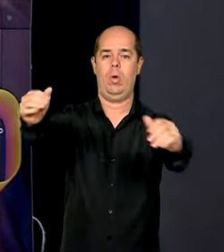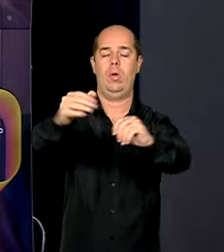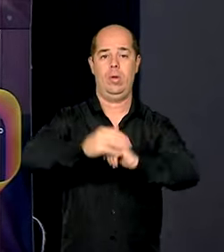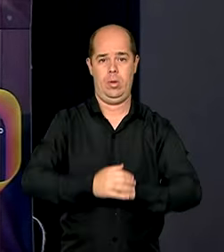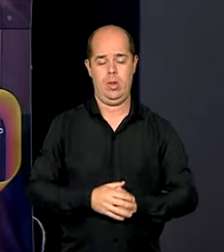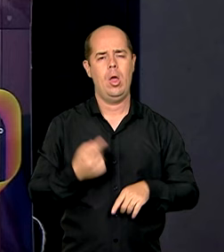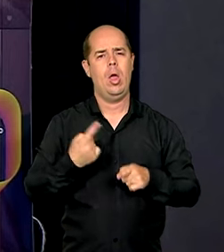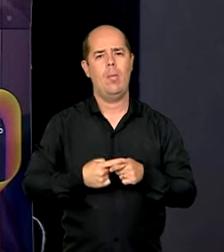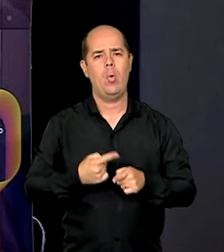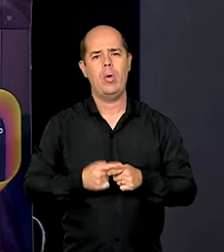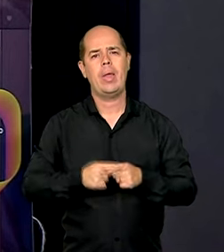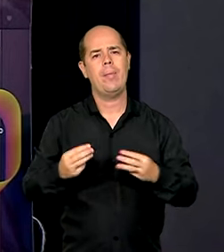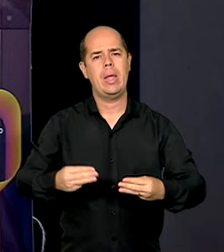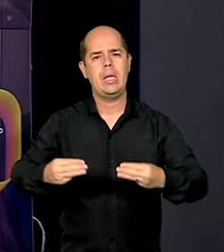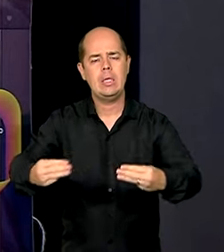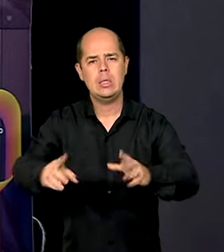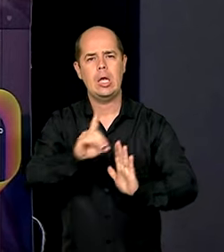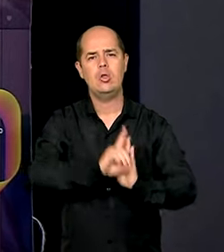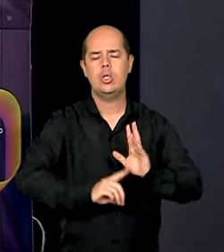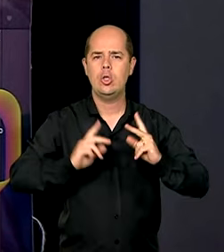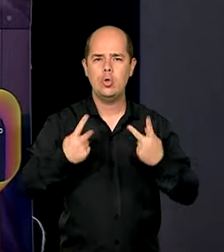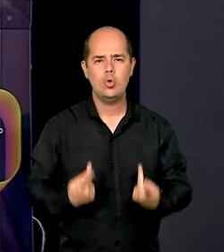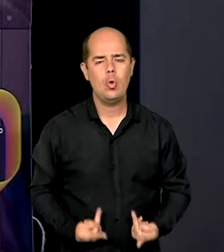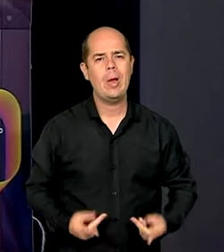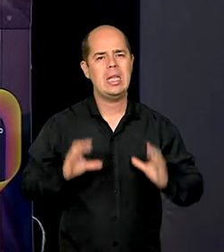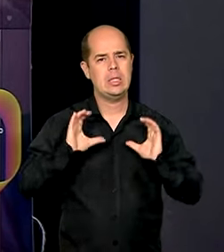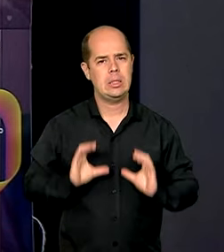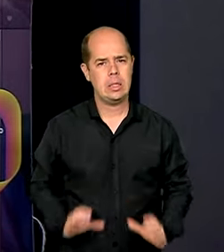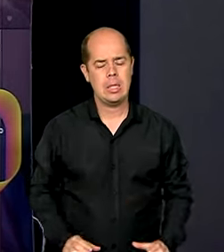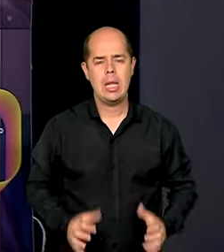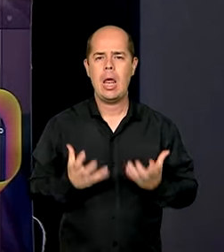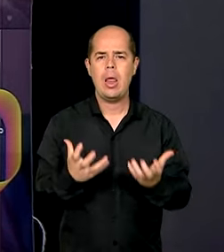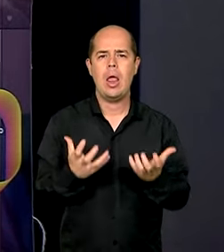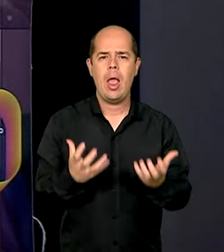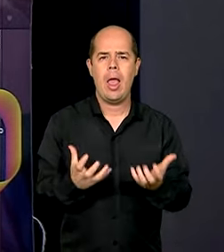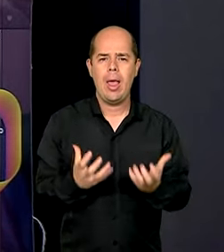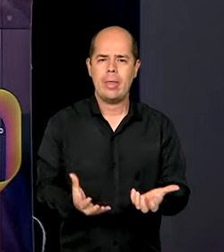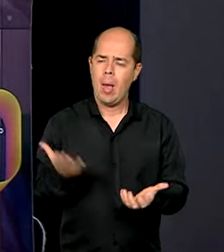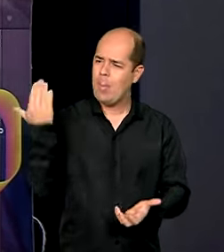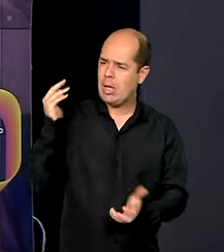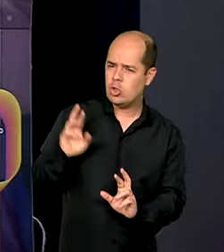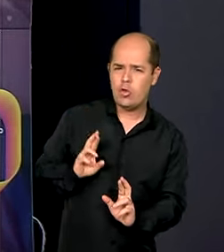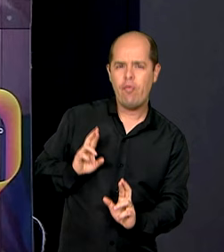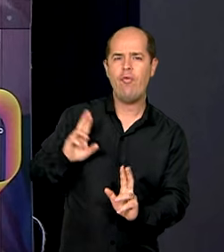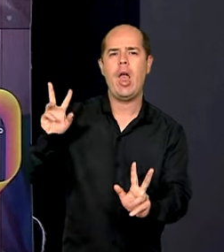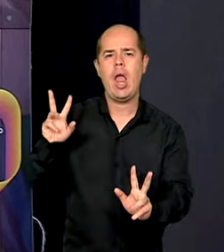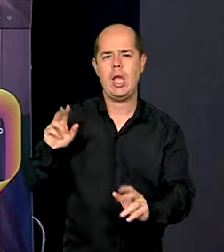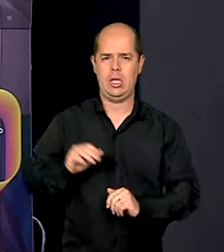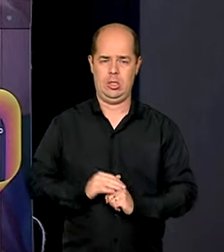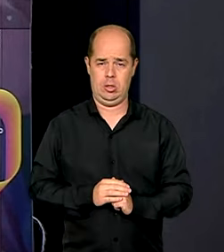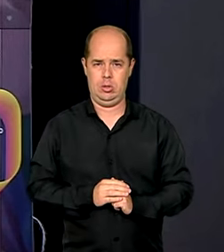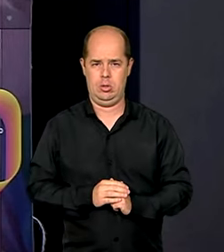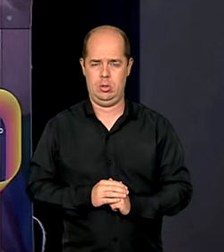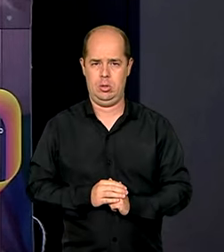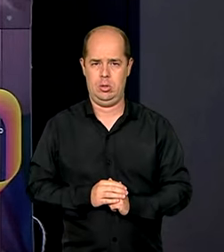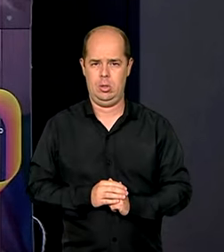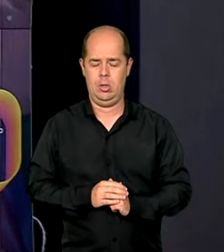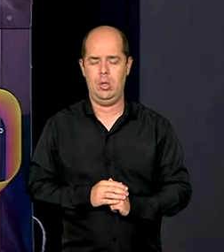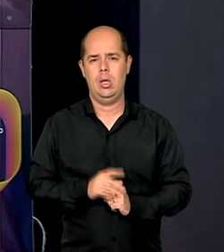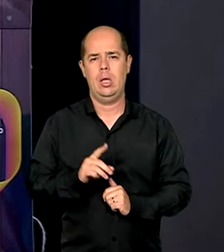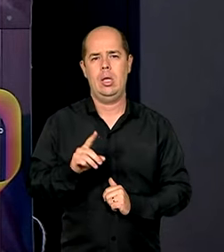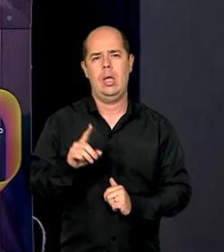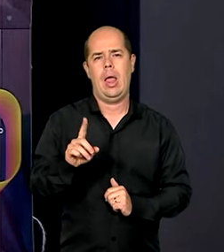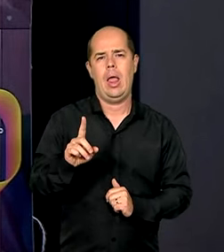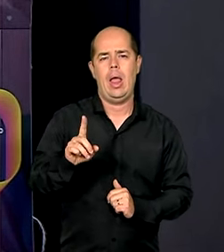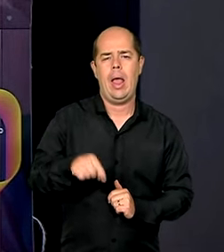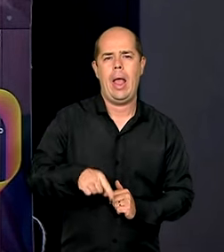quer fazer algo muito diferente daquilo que tem sido a tônica do Estado brasileiro, quando se trata